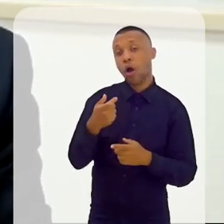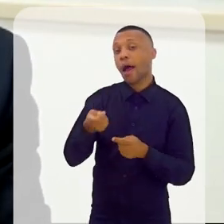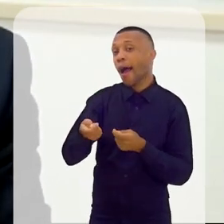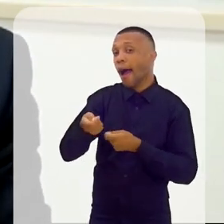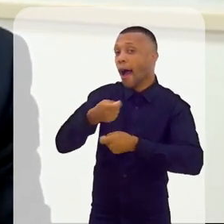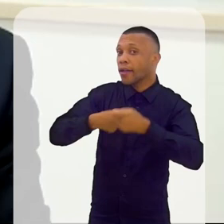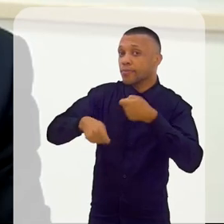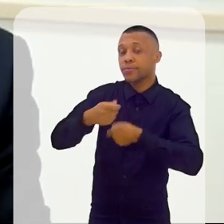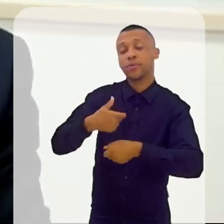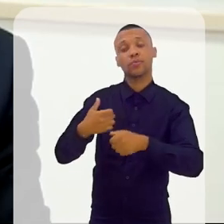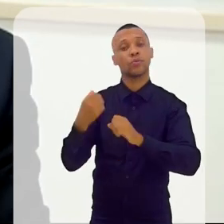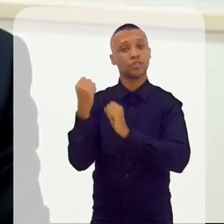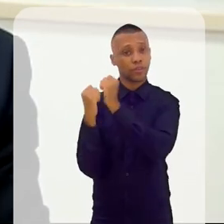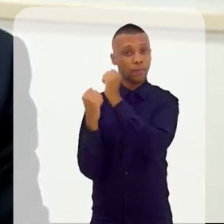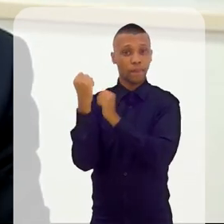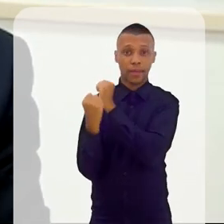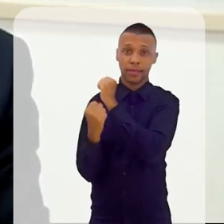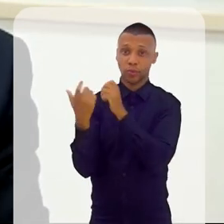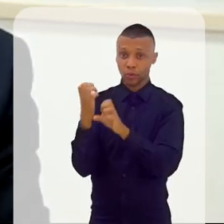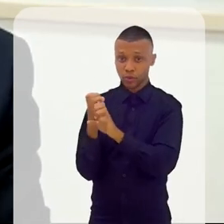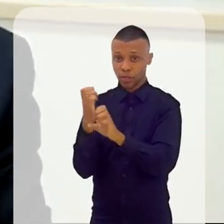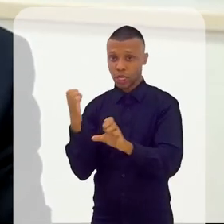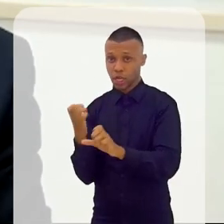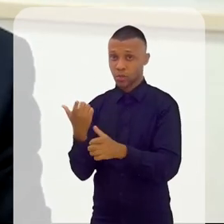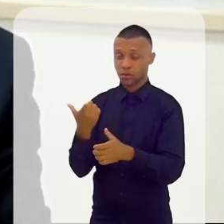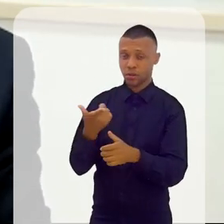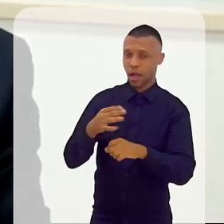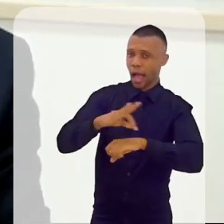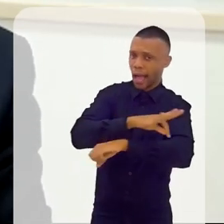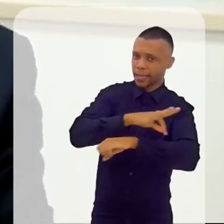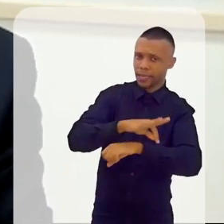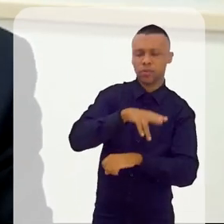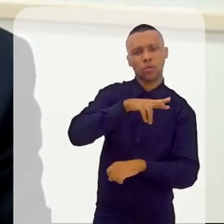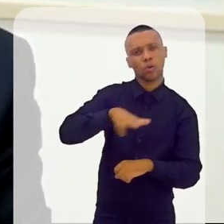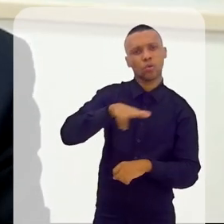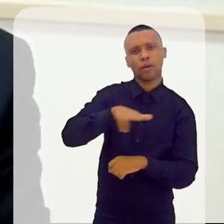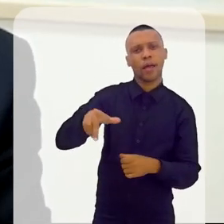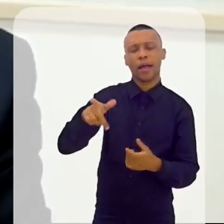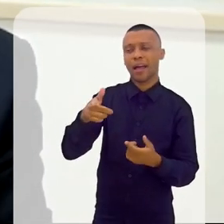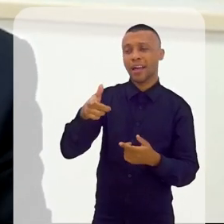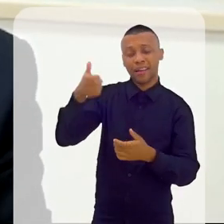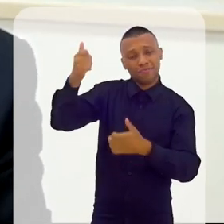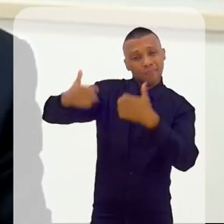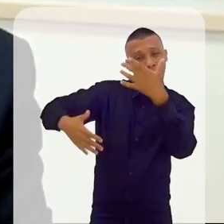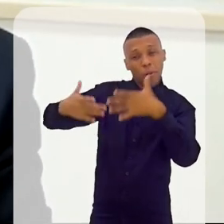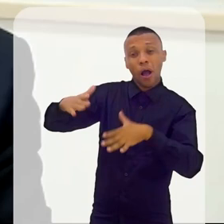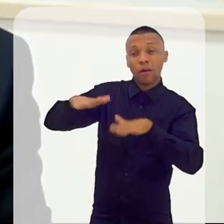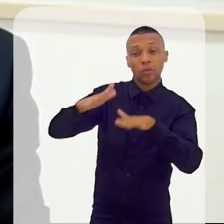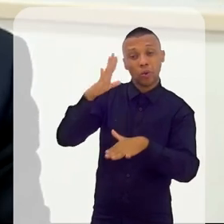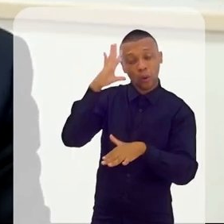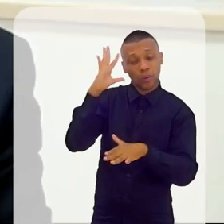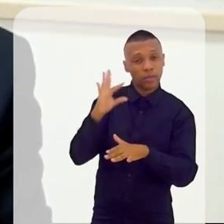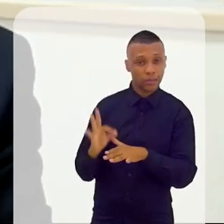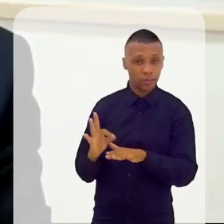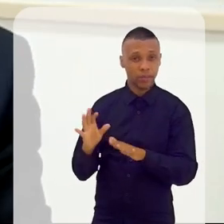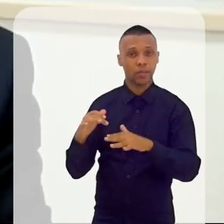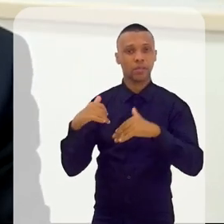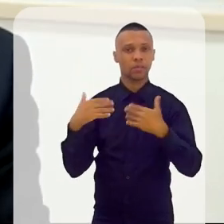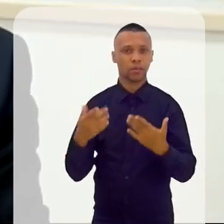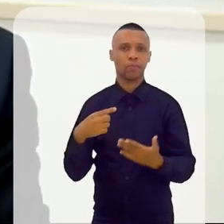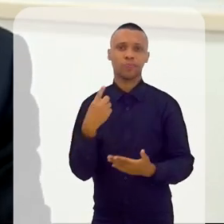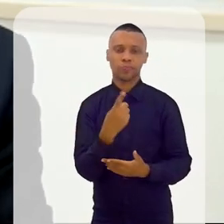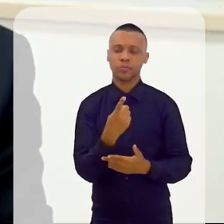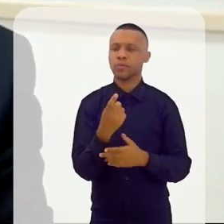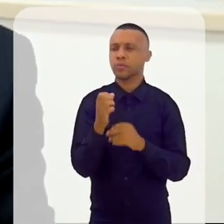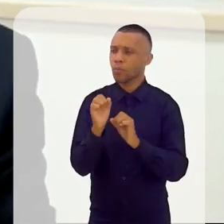não sou nem engenheiro, nem arquiteto. Para mim, até então, ele estava falando uma outra língua que eu não entendia. Mas eu falei, bom, então, faz